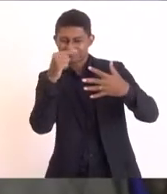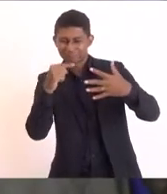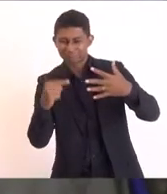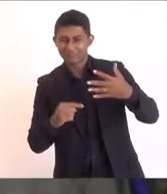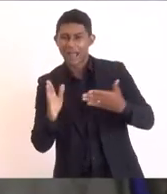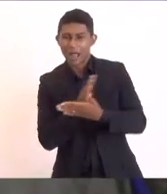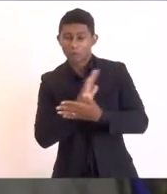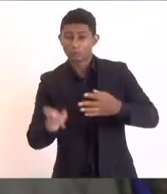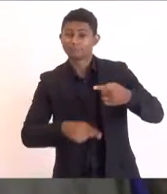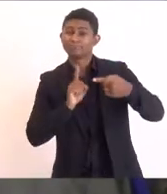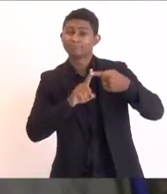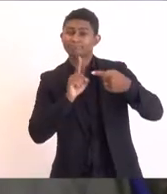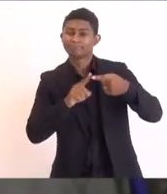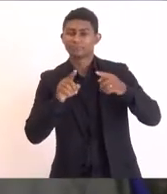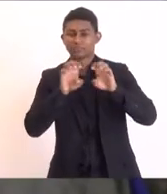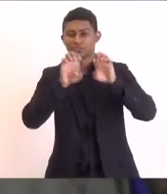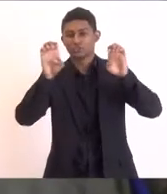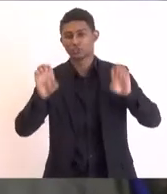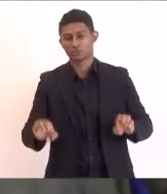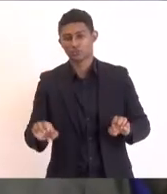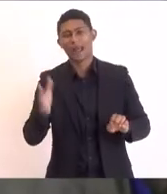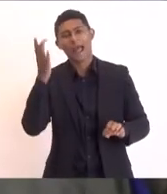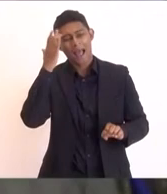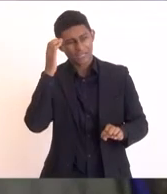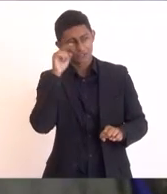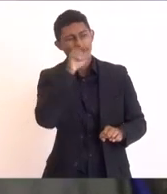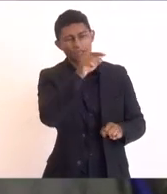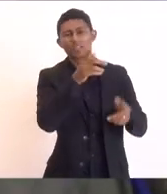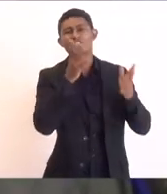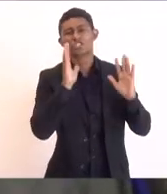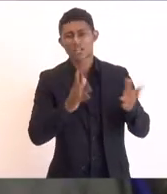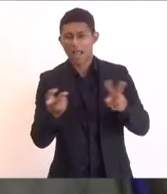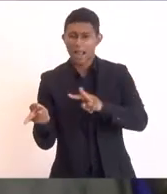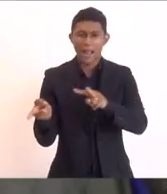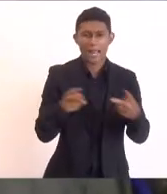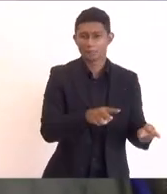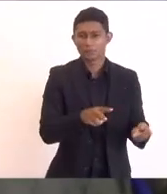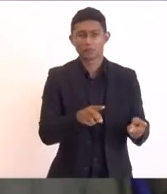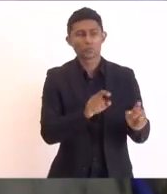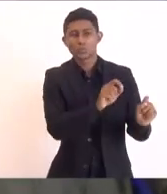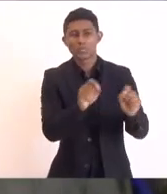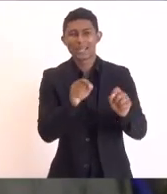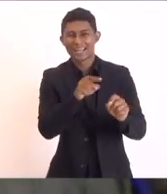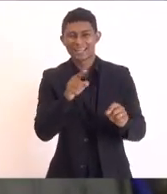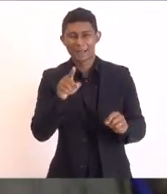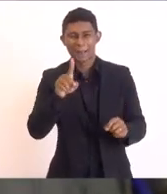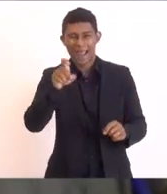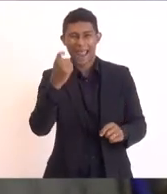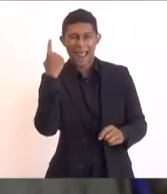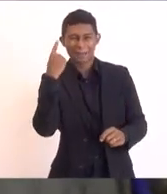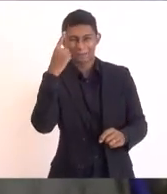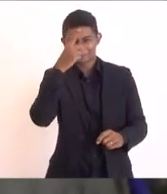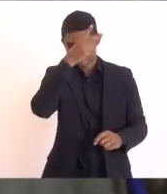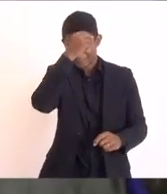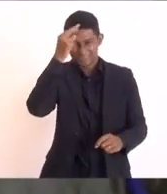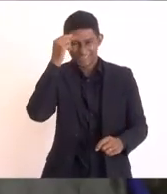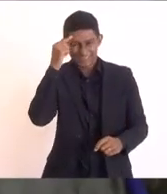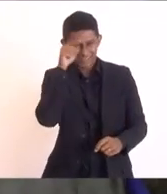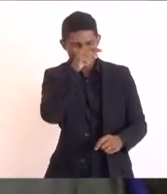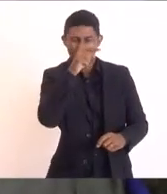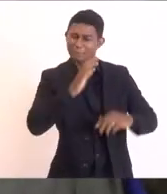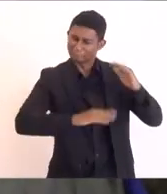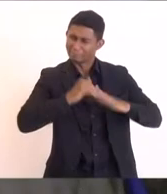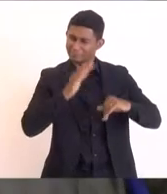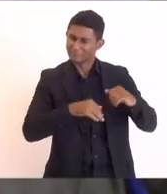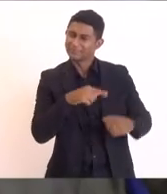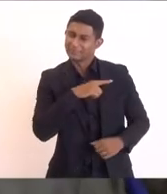o primeiro é a infraestrutura eu acho que o André já está encaminhando com seu jeito ágil de ex-prefeito também suas características uma